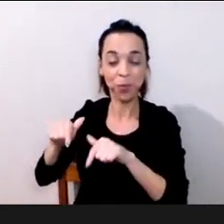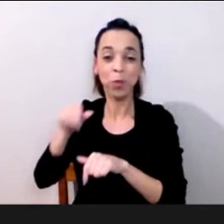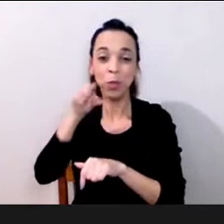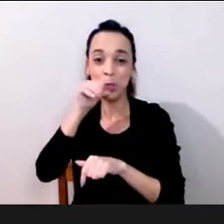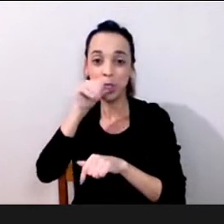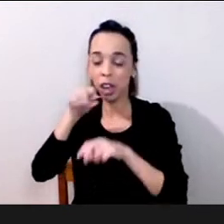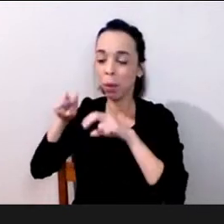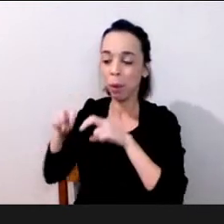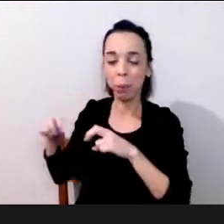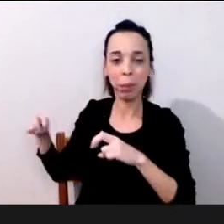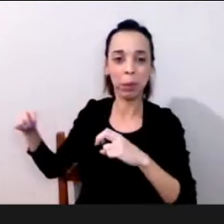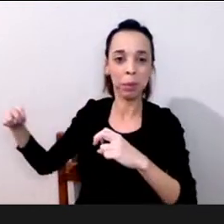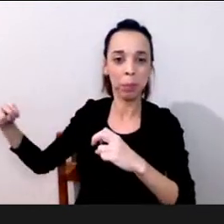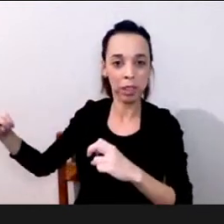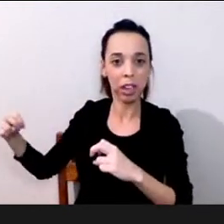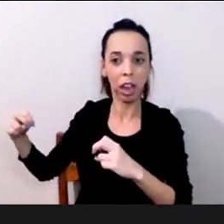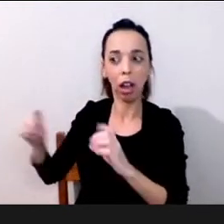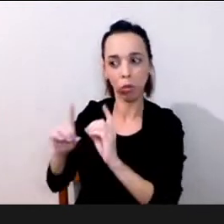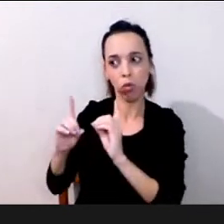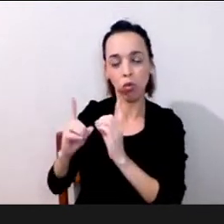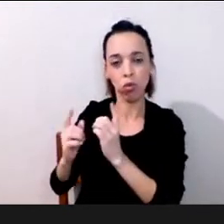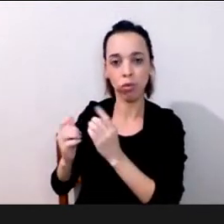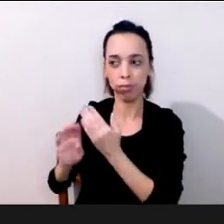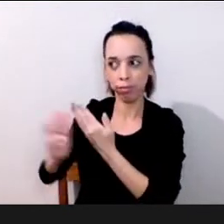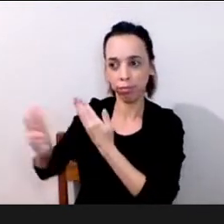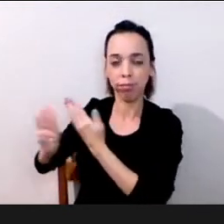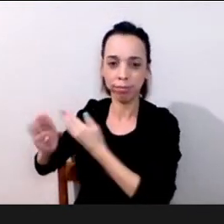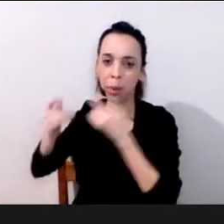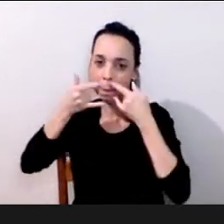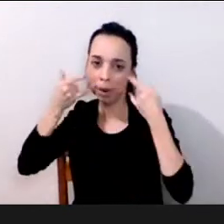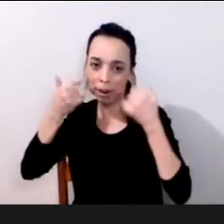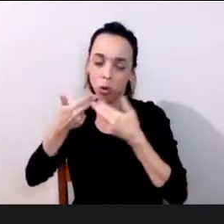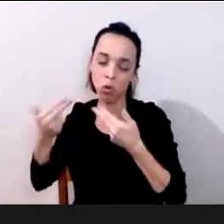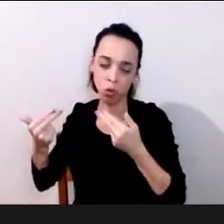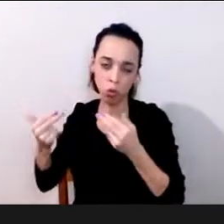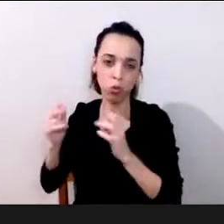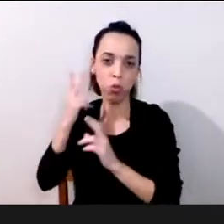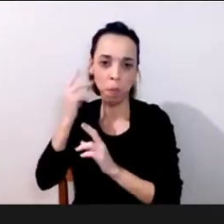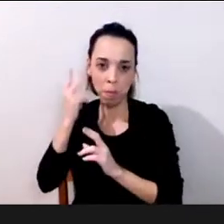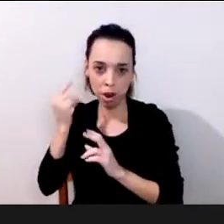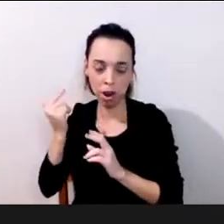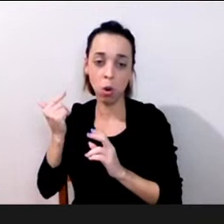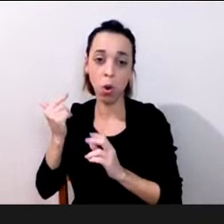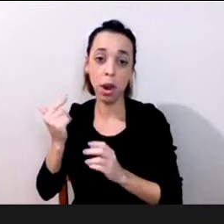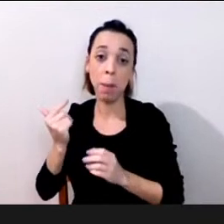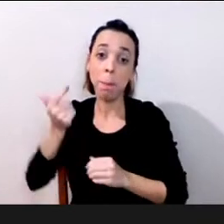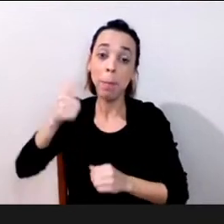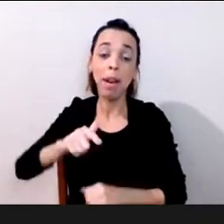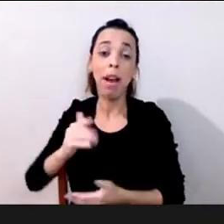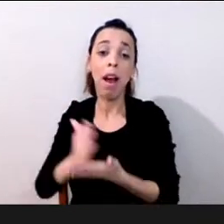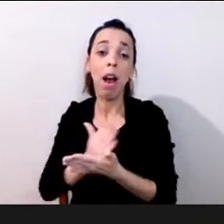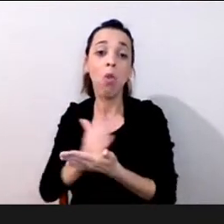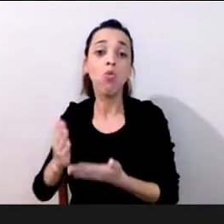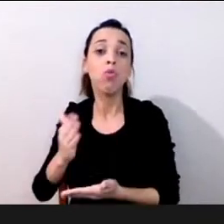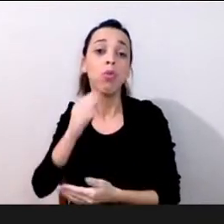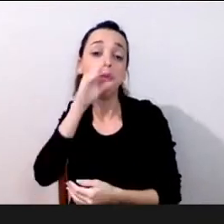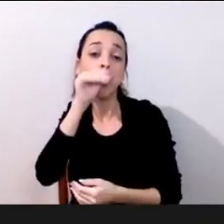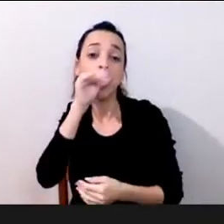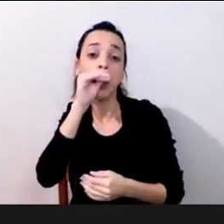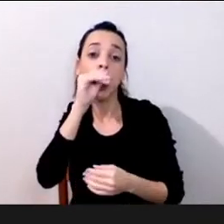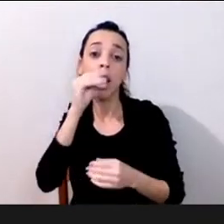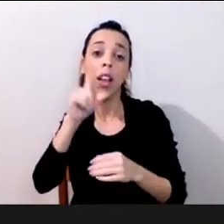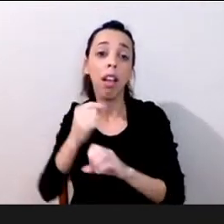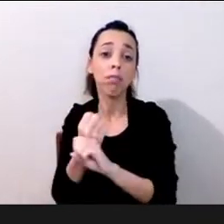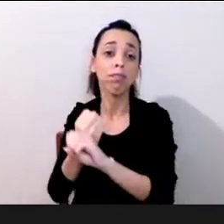e uma parte da equipe a gente trabalhando produzindo construindo um documento né uma orientação tomando decisões a outra